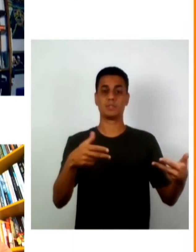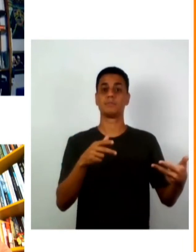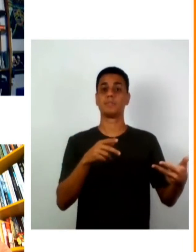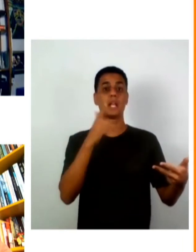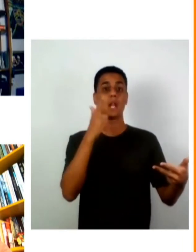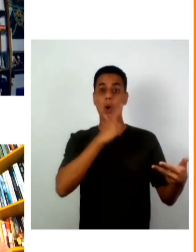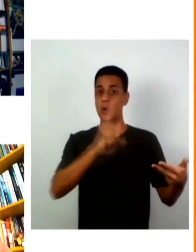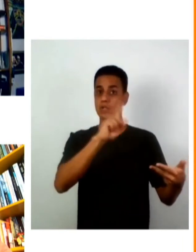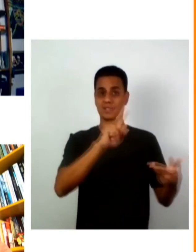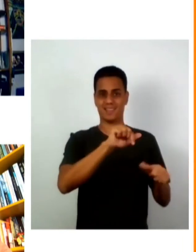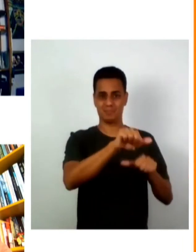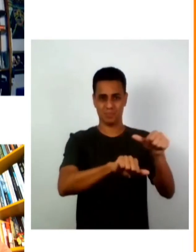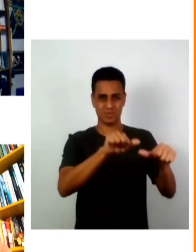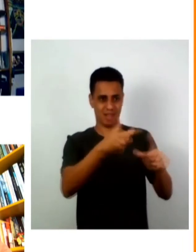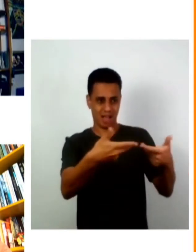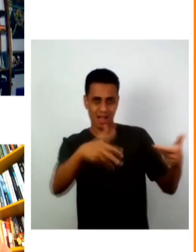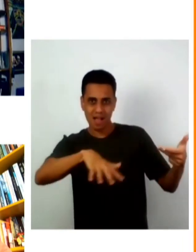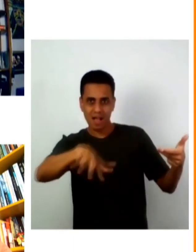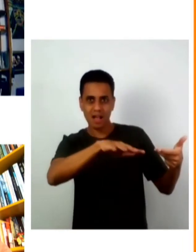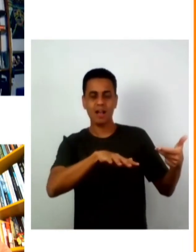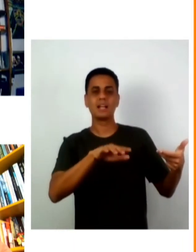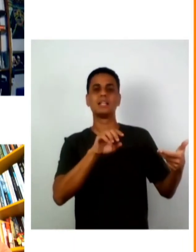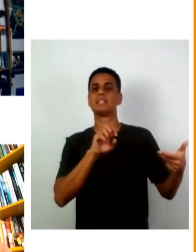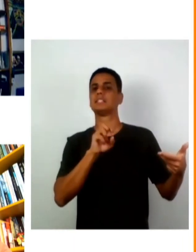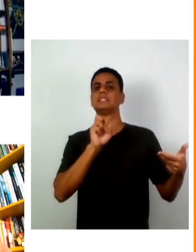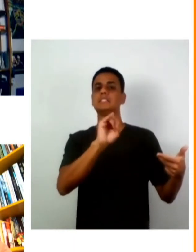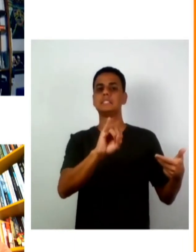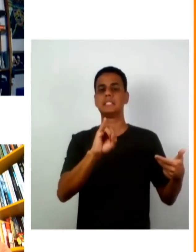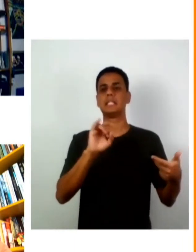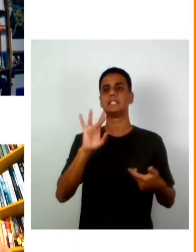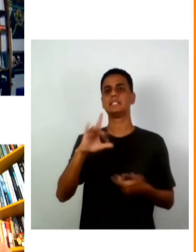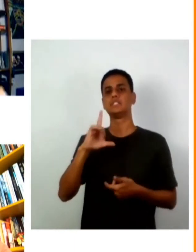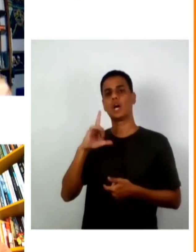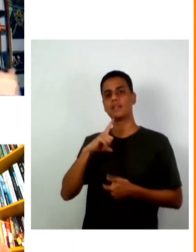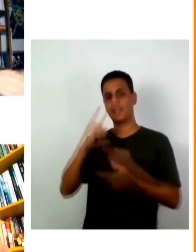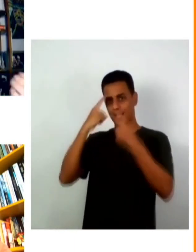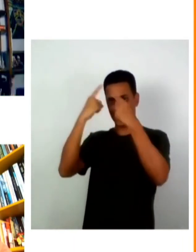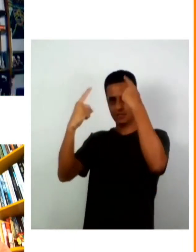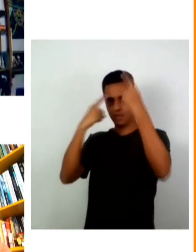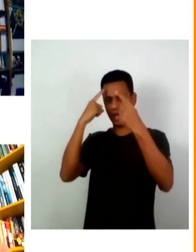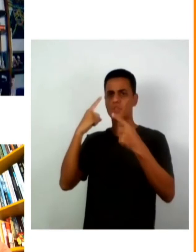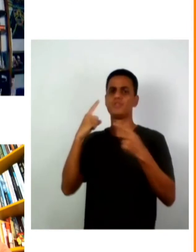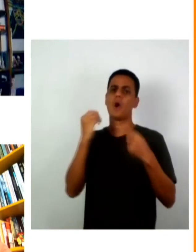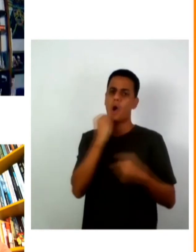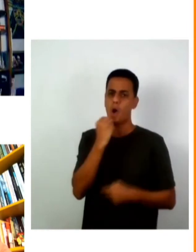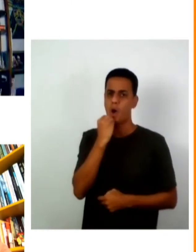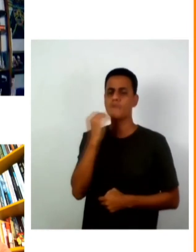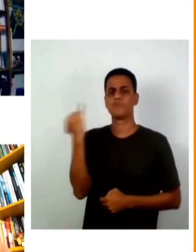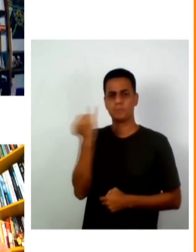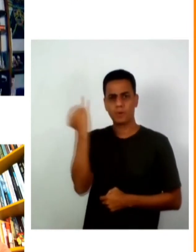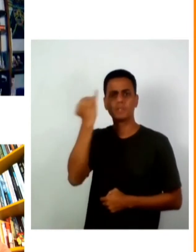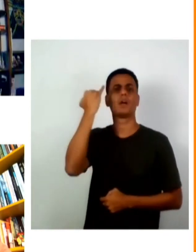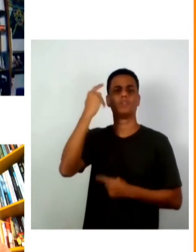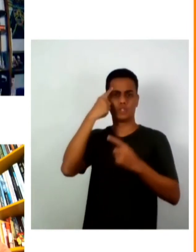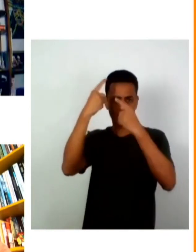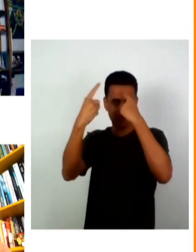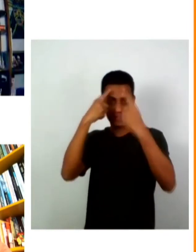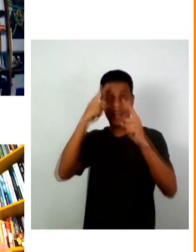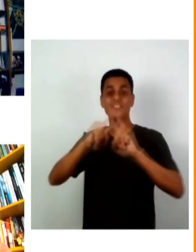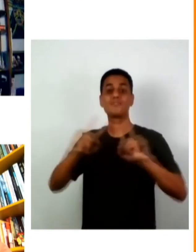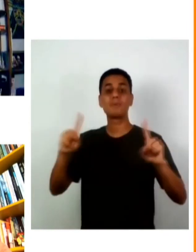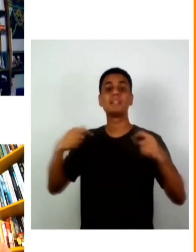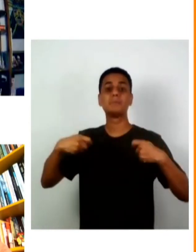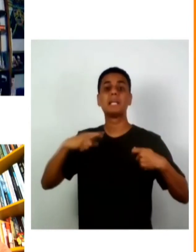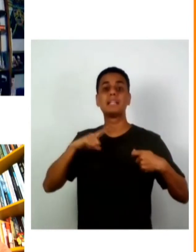não as coisas não vão mudar simplesmente pela via da criatividade que também é importante mas também vão ser